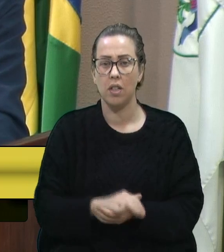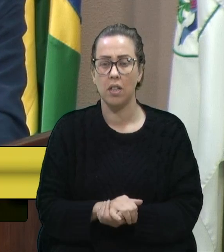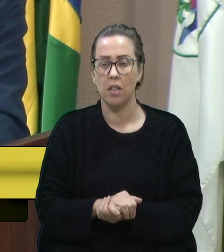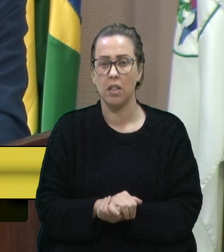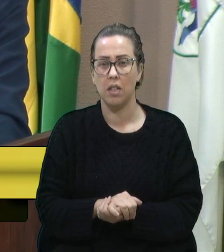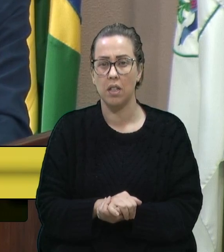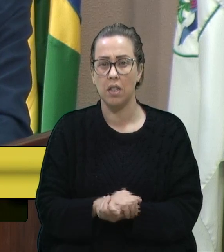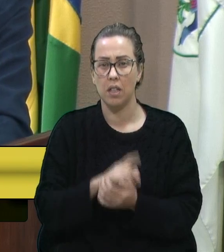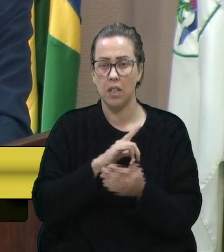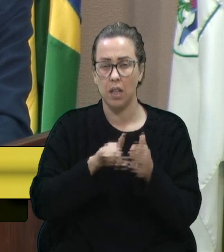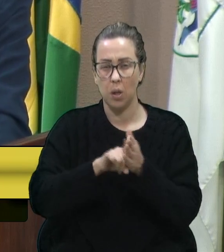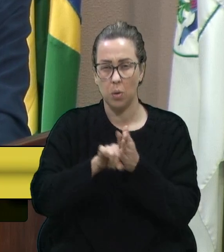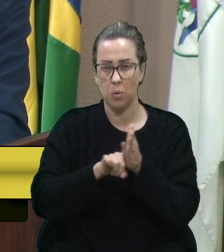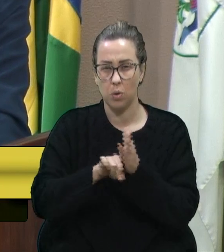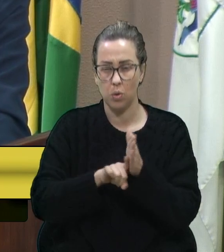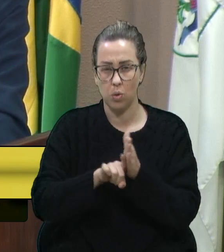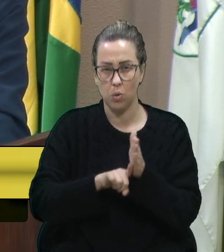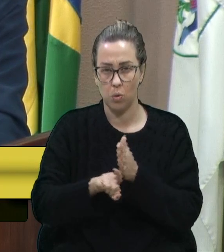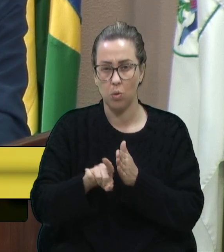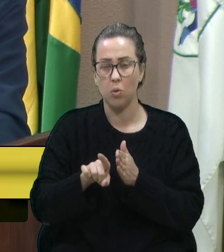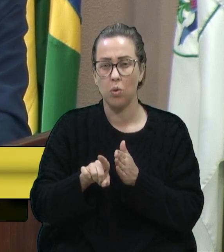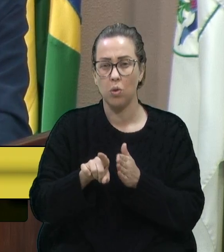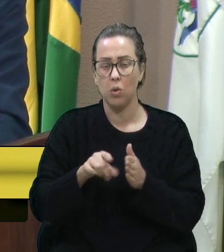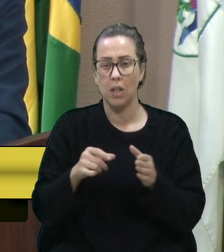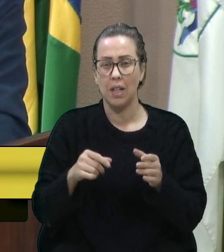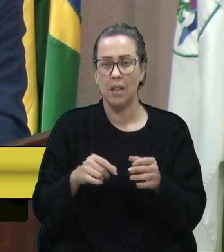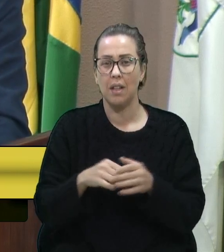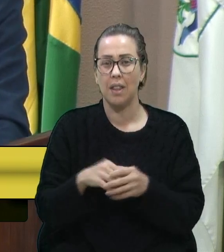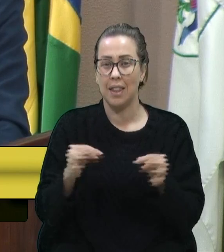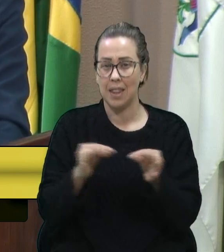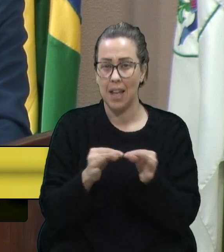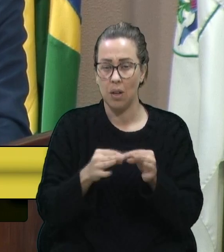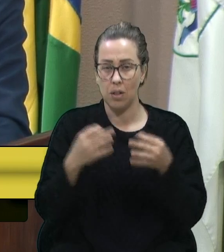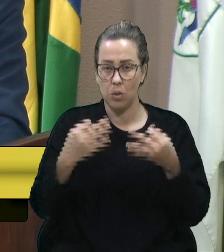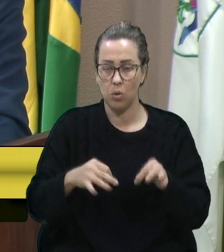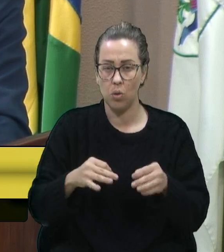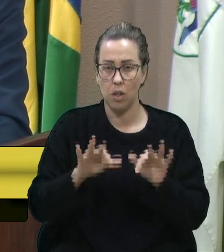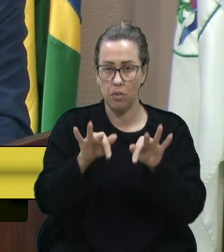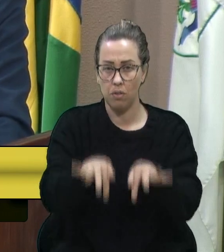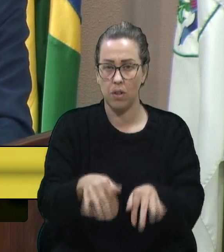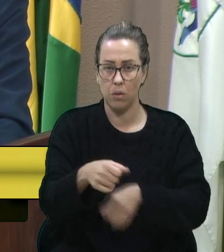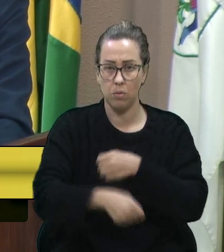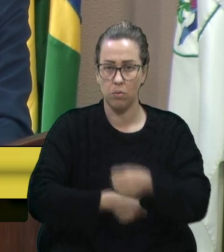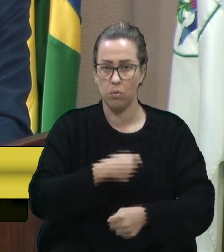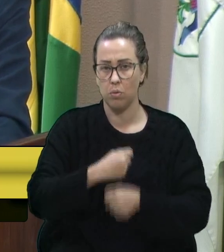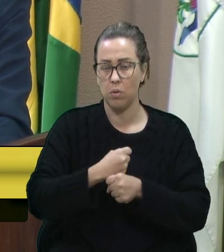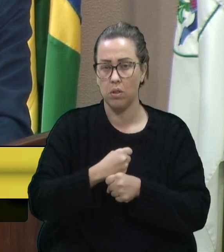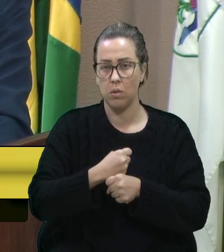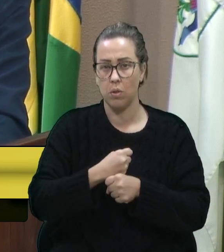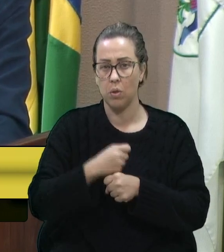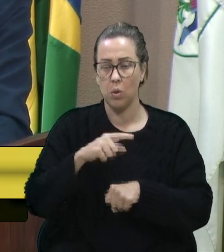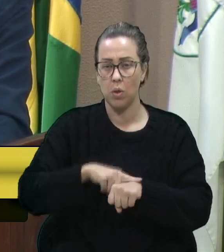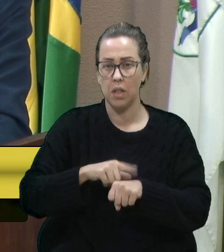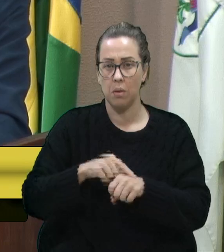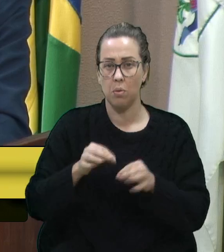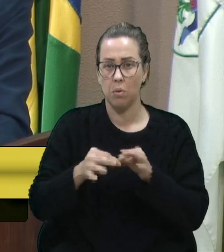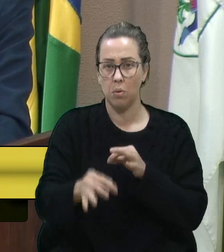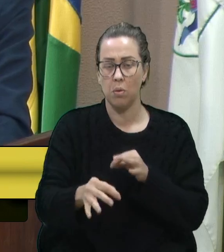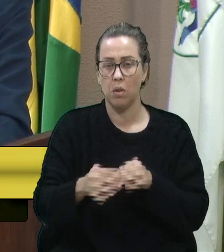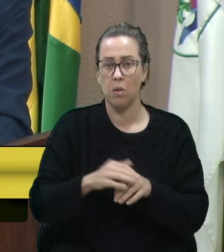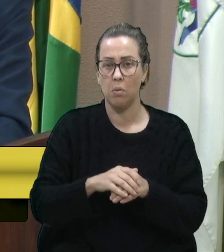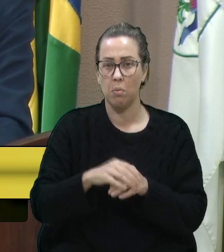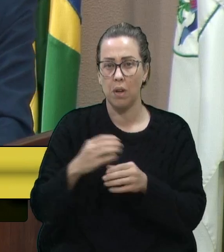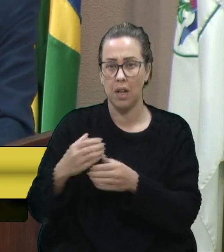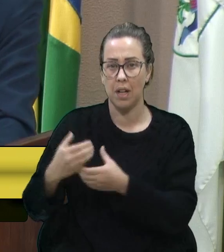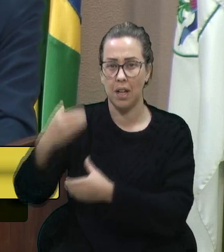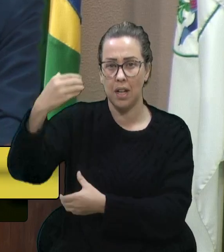estudo técnico, que a princípio, dando tudo certo, até o final do ano, a previsão que seja colocada na lombada eletrônica